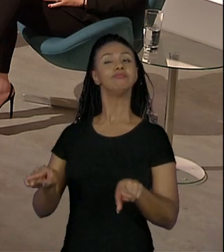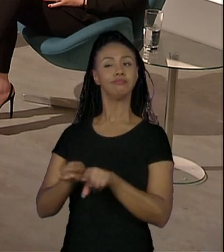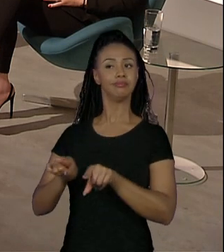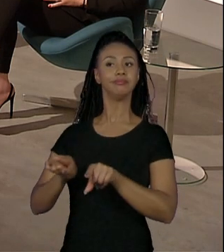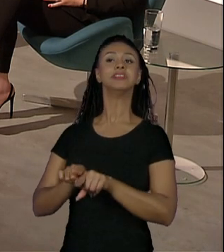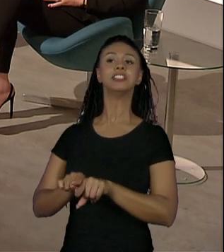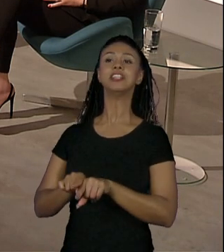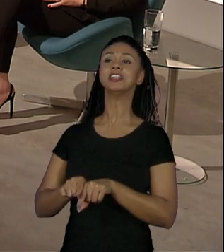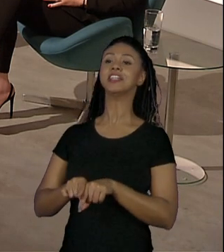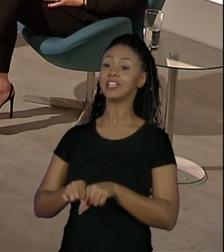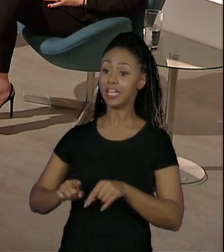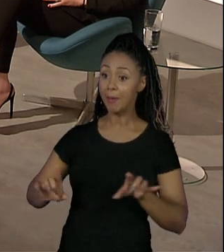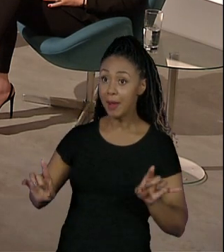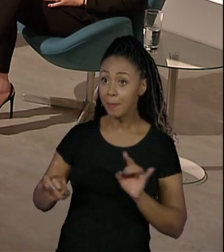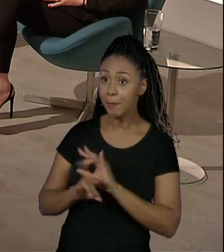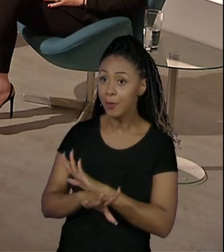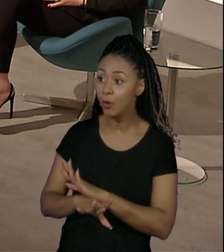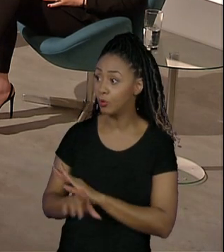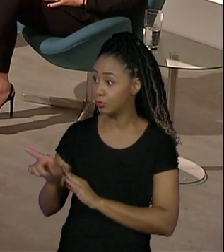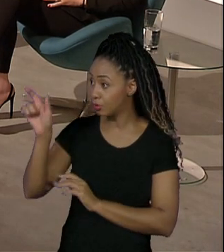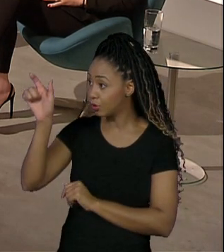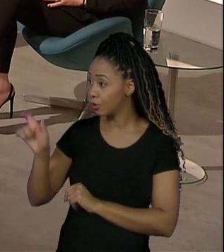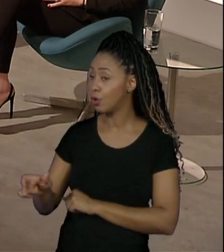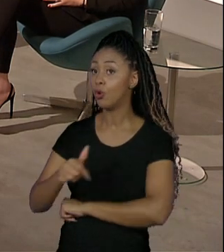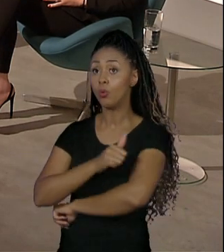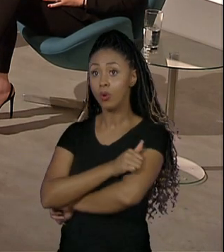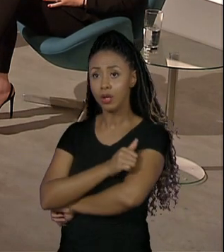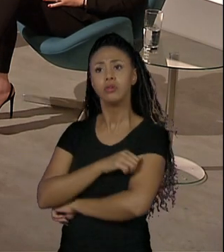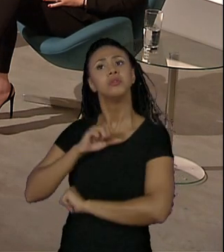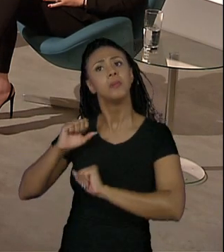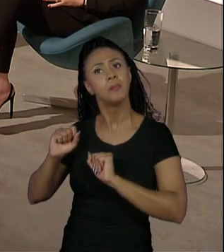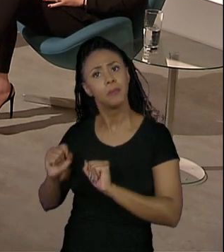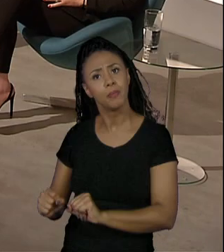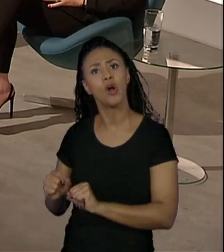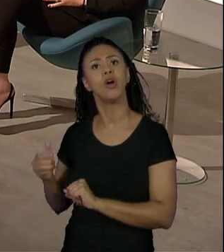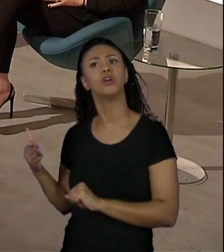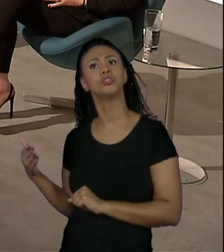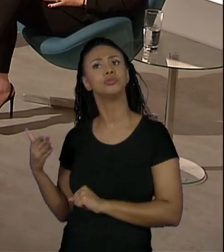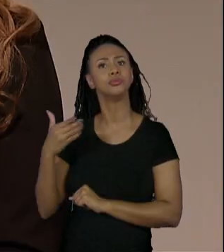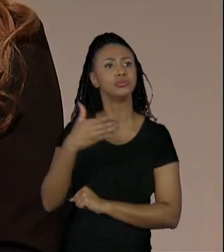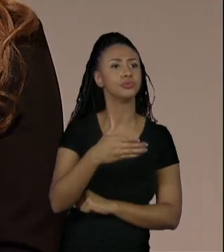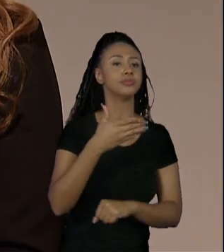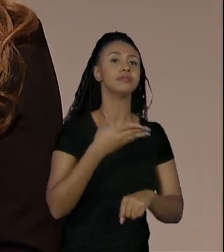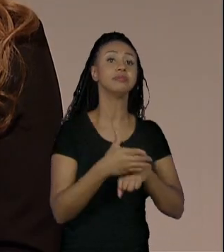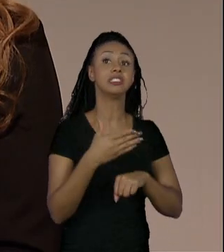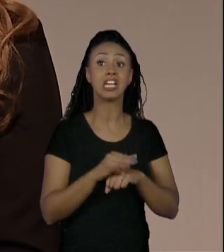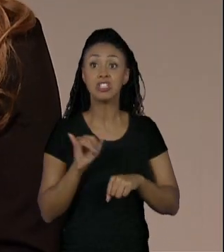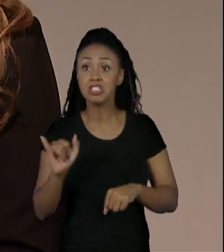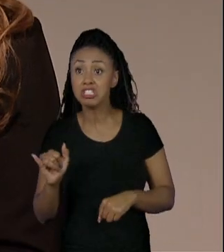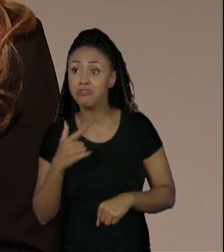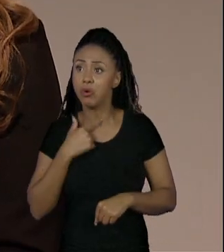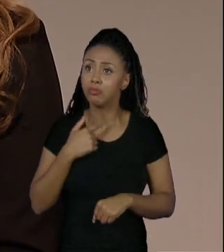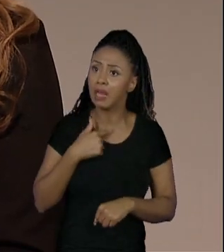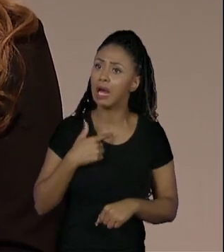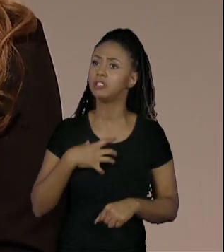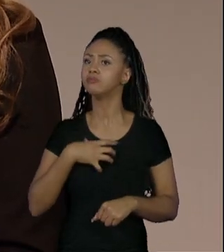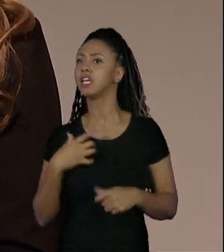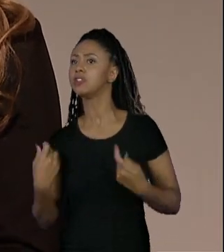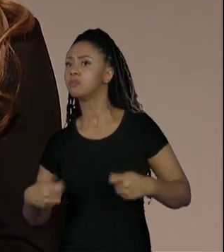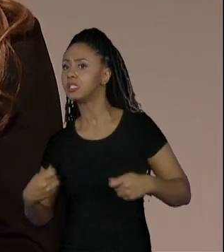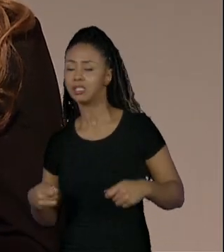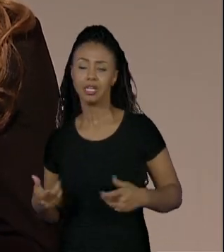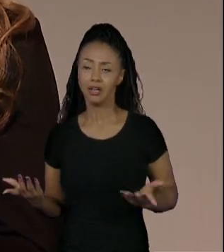aluno deste curso possa realizar atividades de estágio, caso seja necessário, ou da